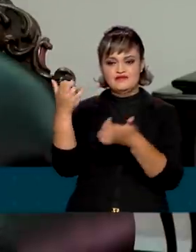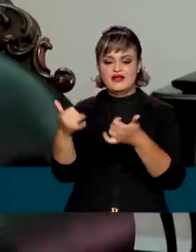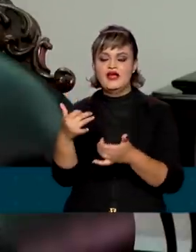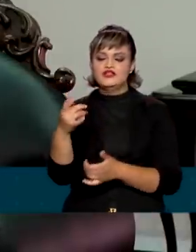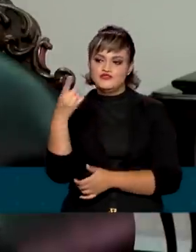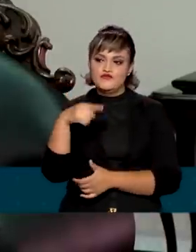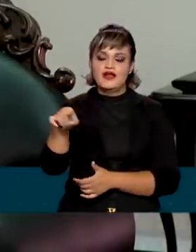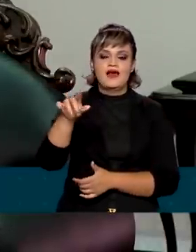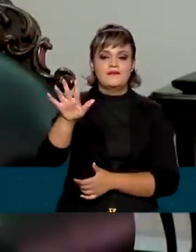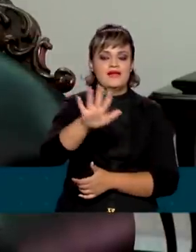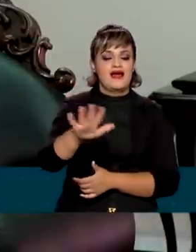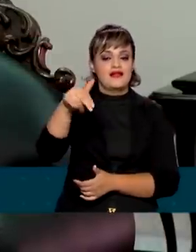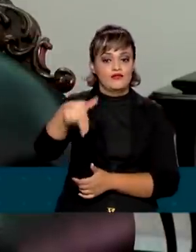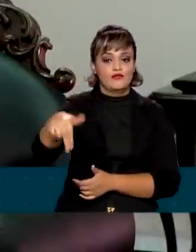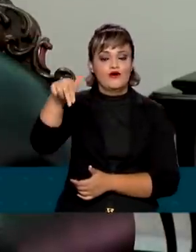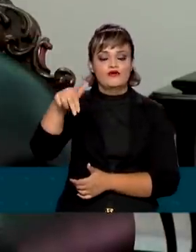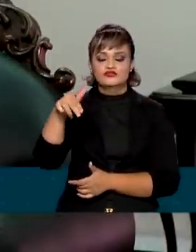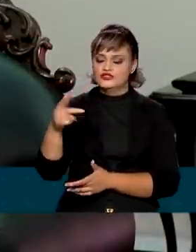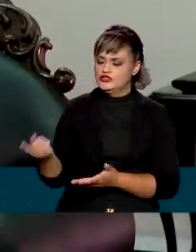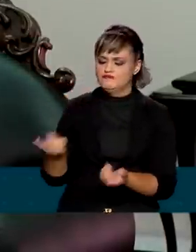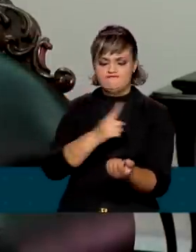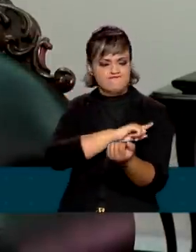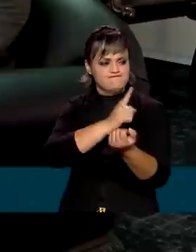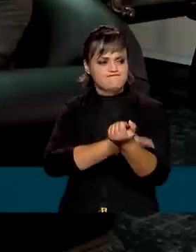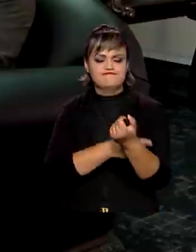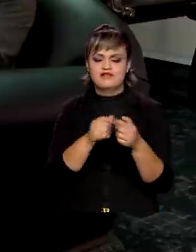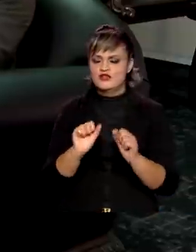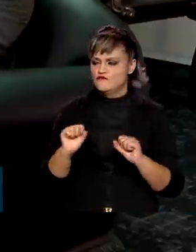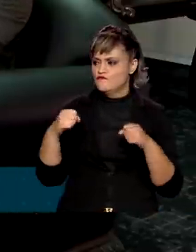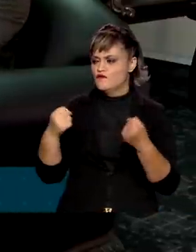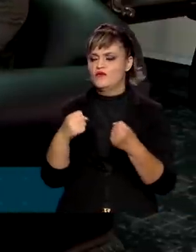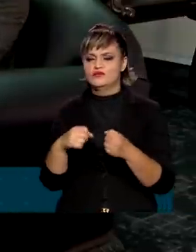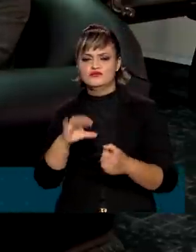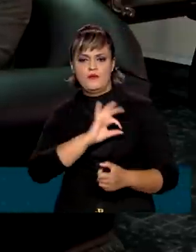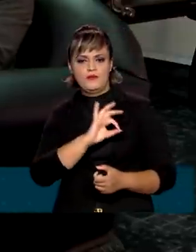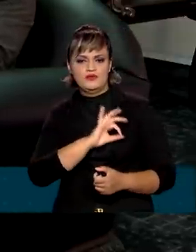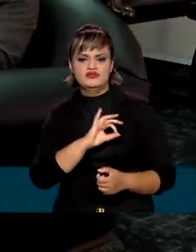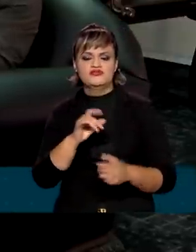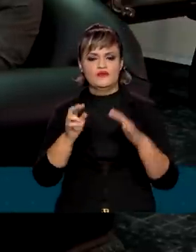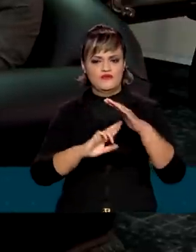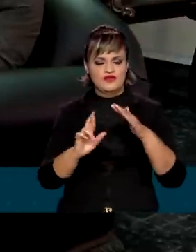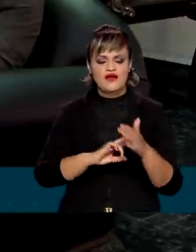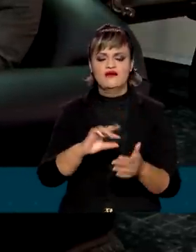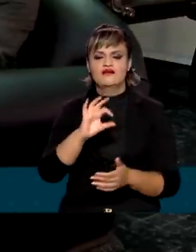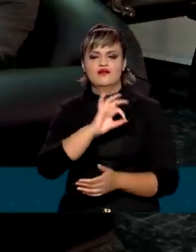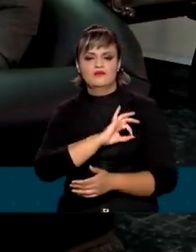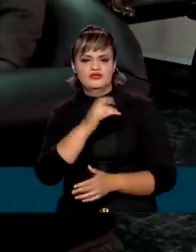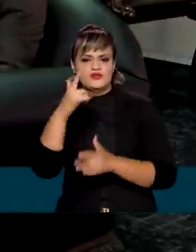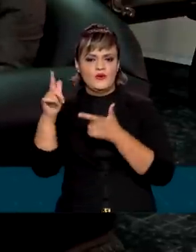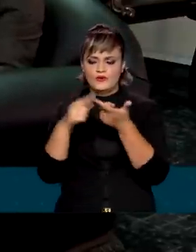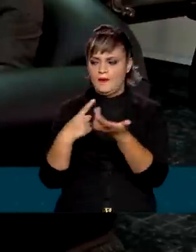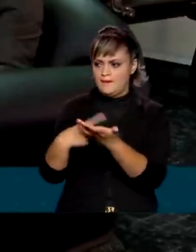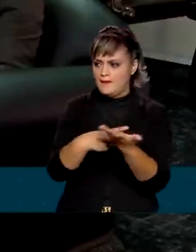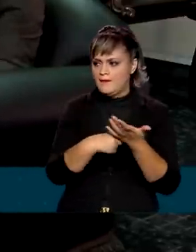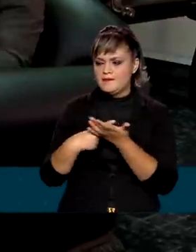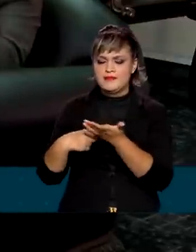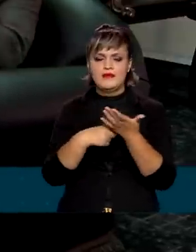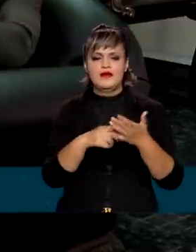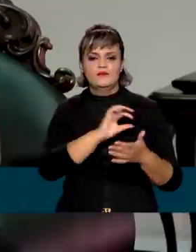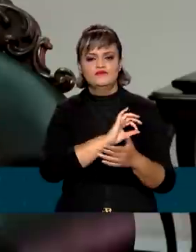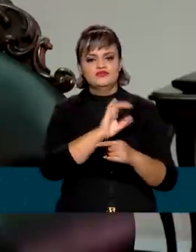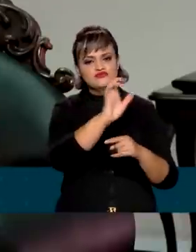aquela região norte com toda a força do Estado, com a Força Nacional, com a Polícia Federal, com a Polícia Rodoviária Federal, integrado com as polícias